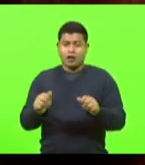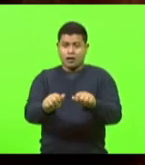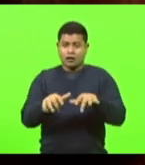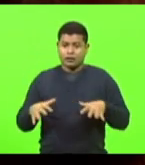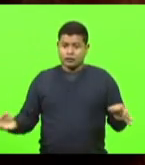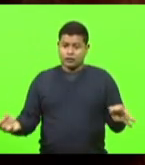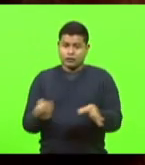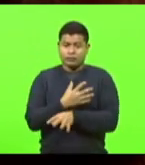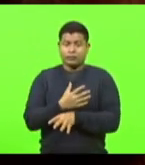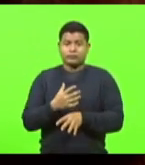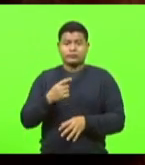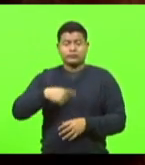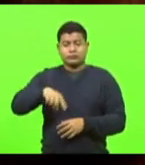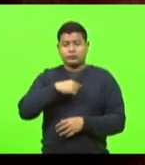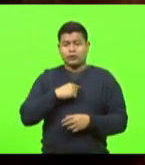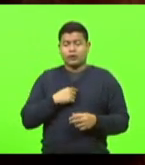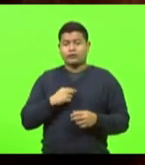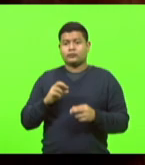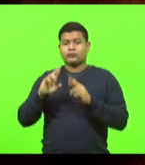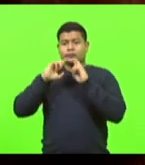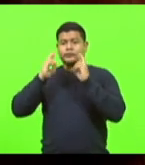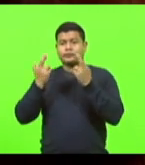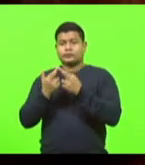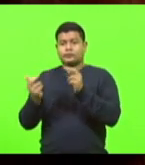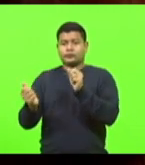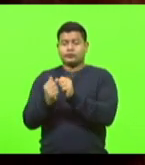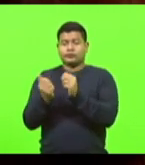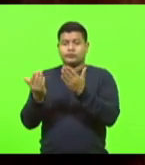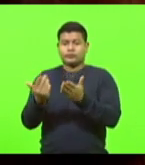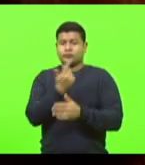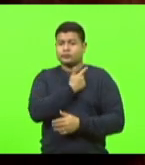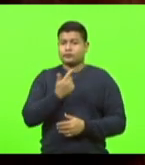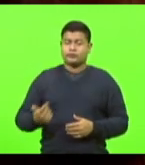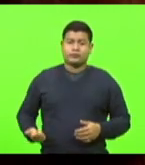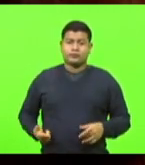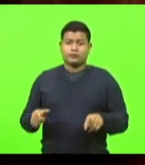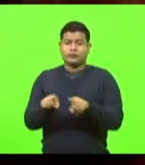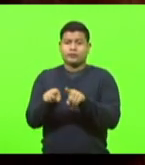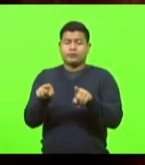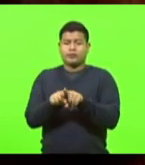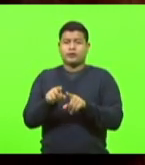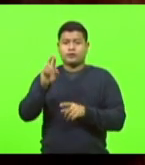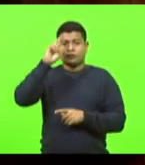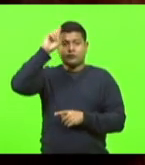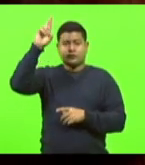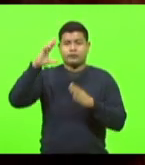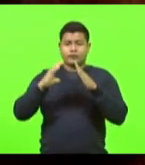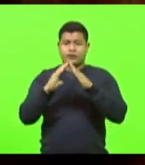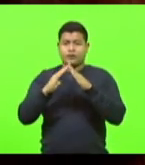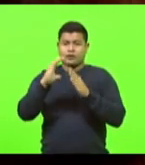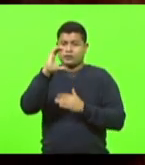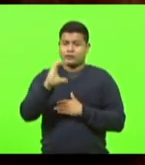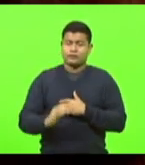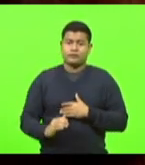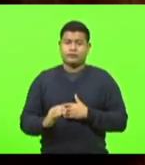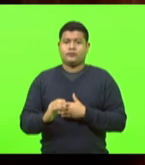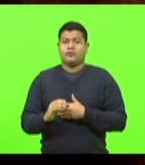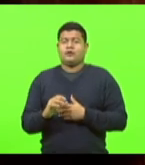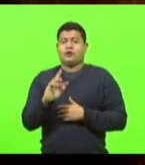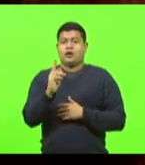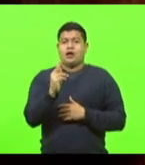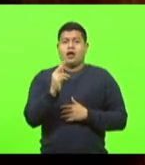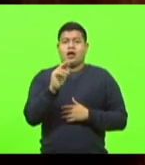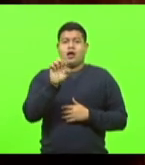governador e com o chefe da Casa Civil, Eron Giordani, onde ficou claro, definido